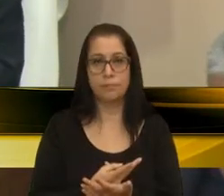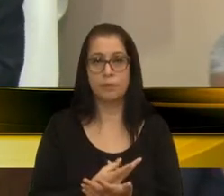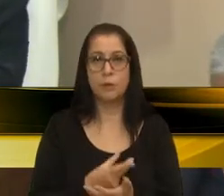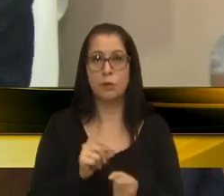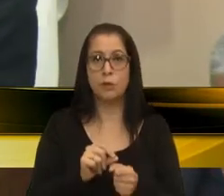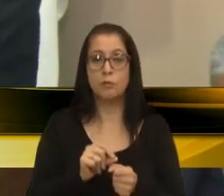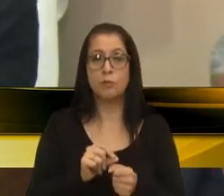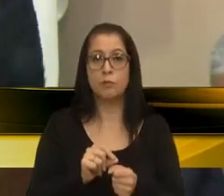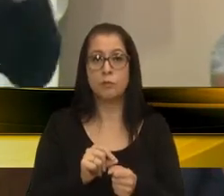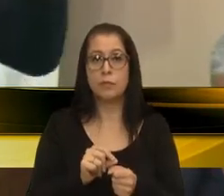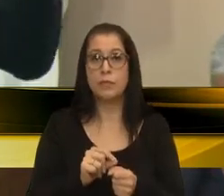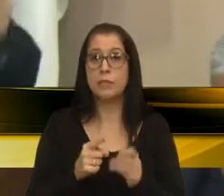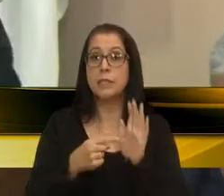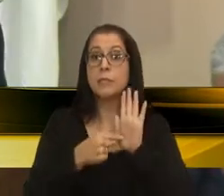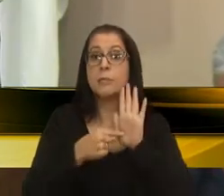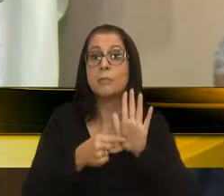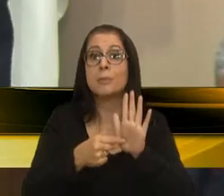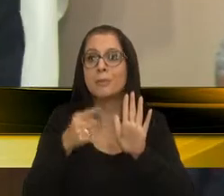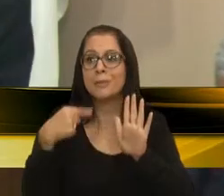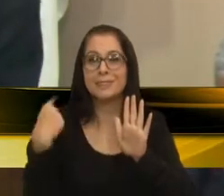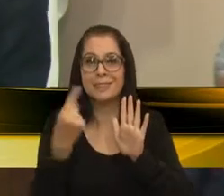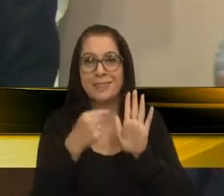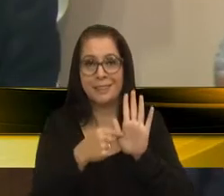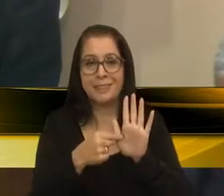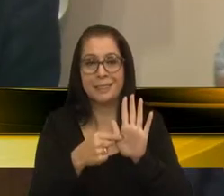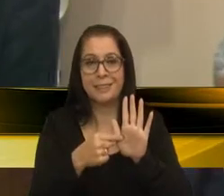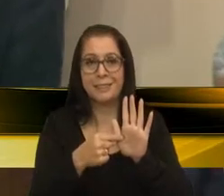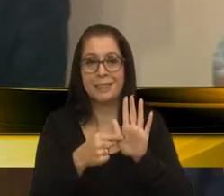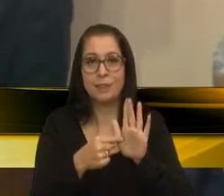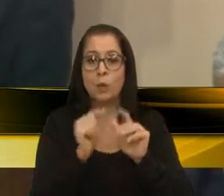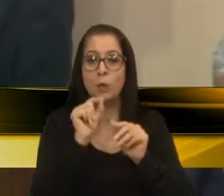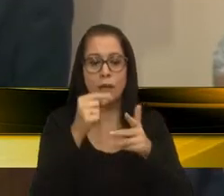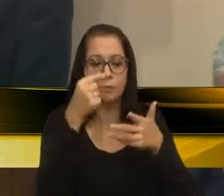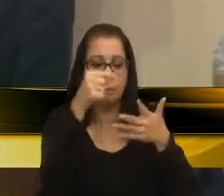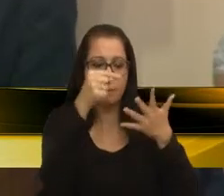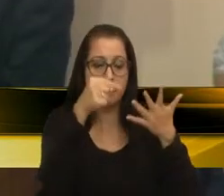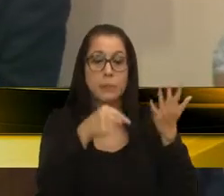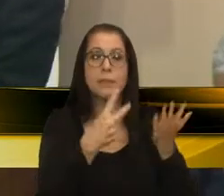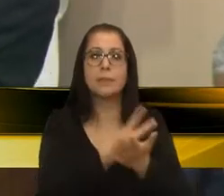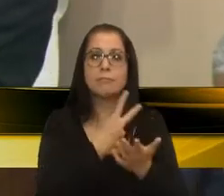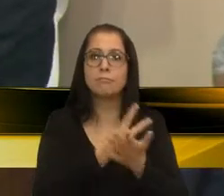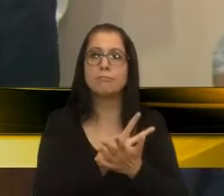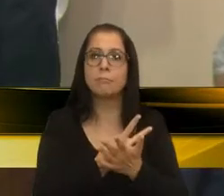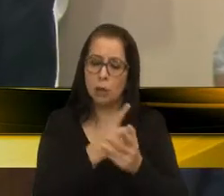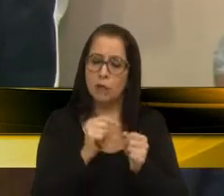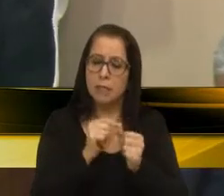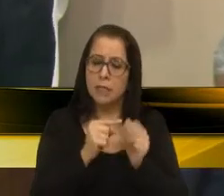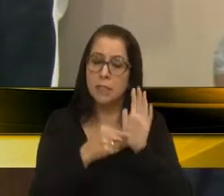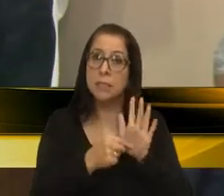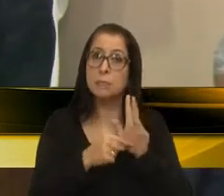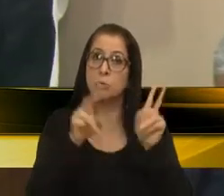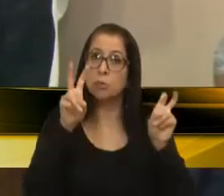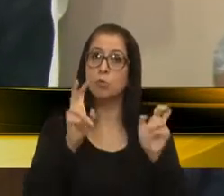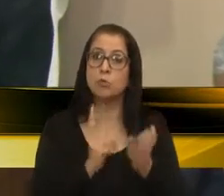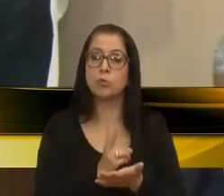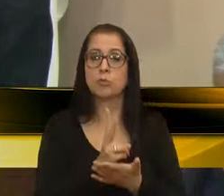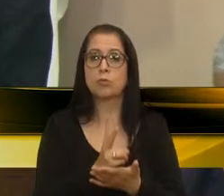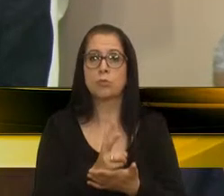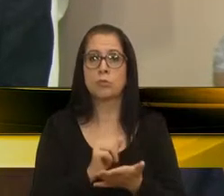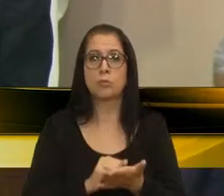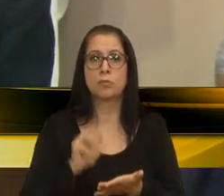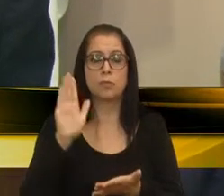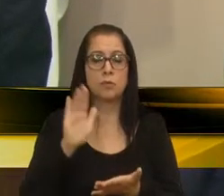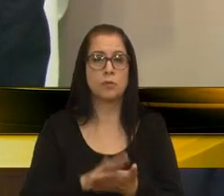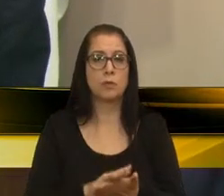questão, demonstrar aqui, pontuar, o que está errado, quero fazer questão, de levar esse assunto, a parte